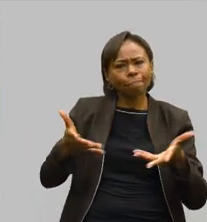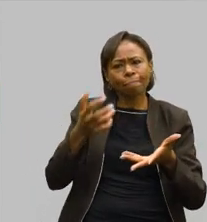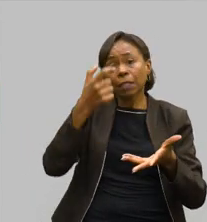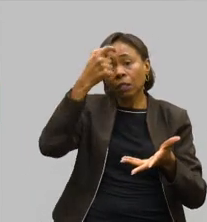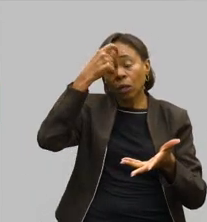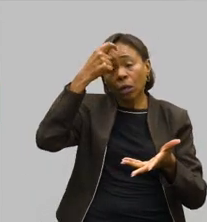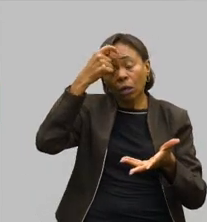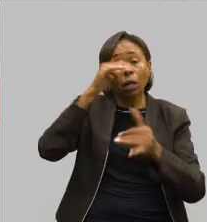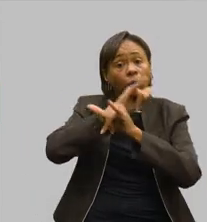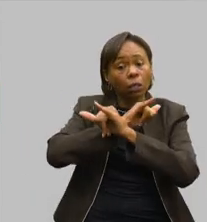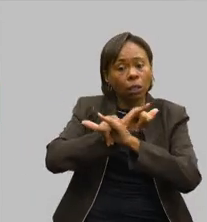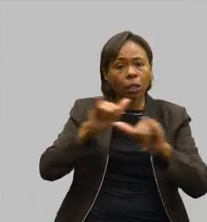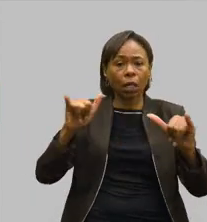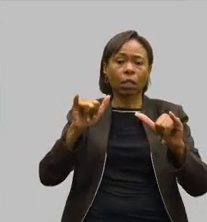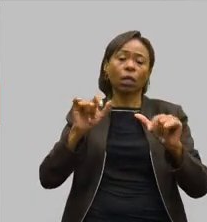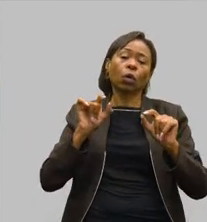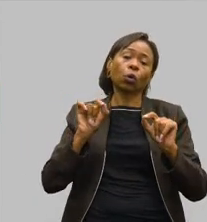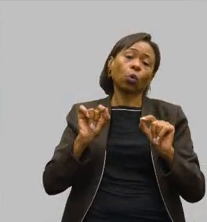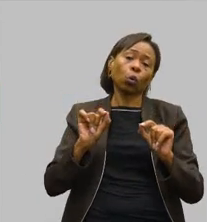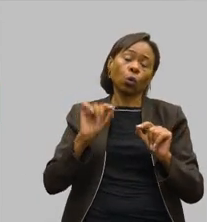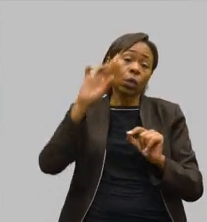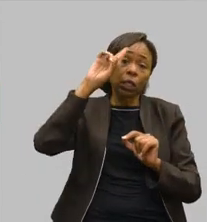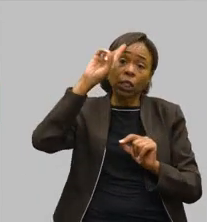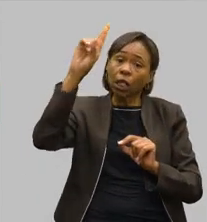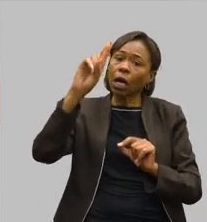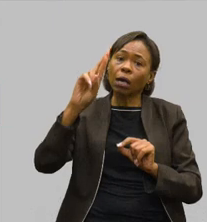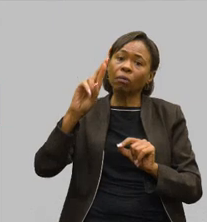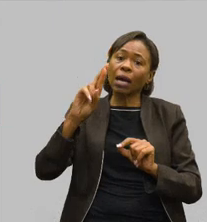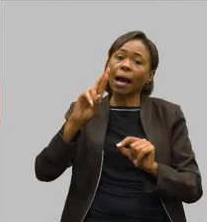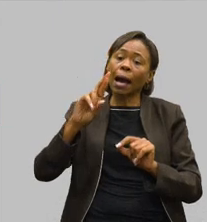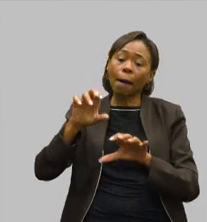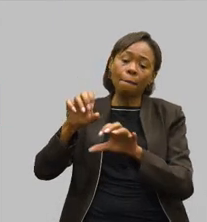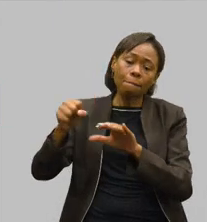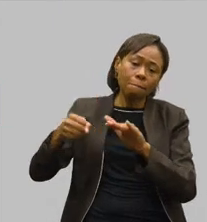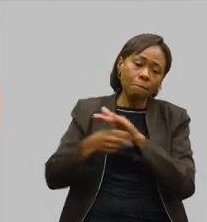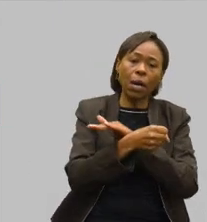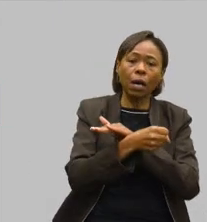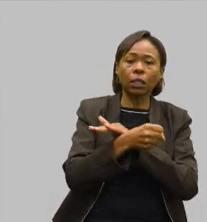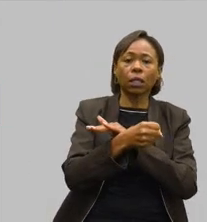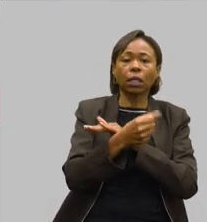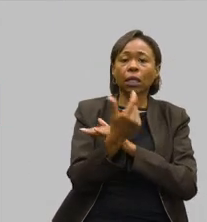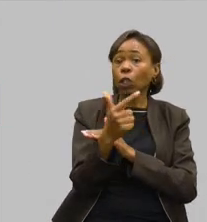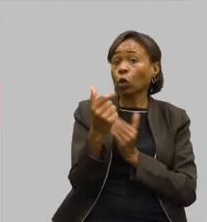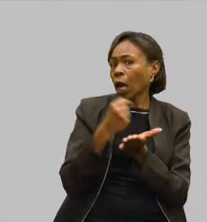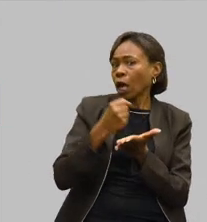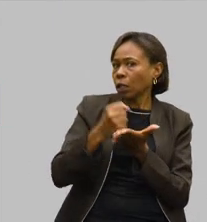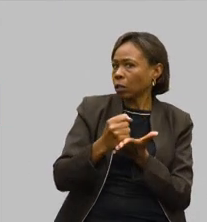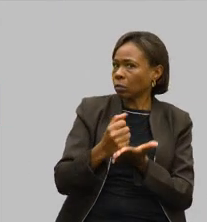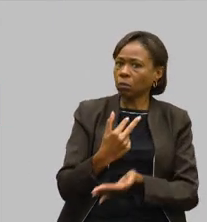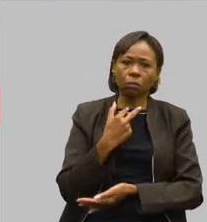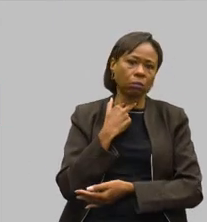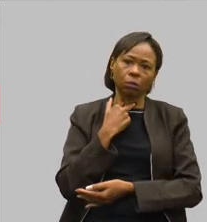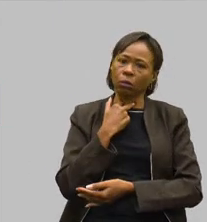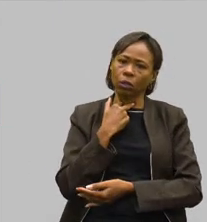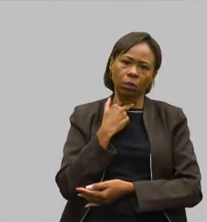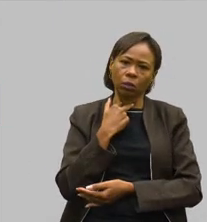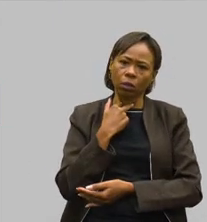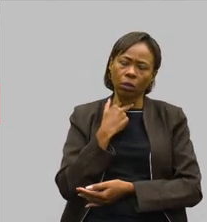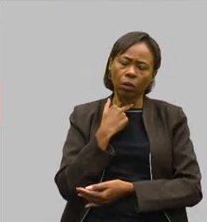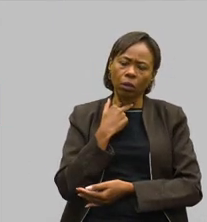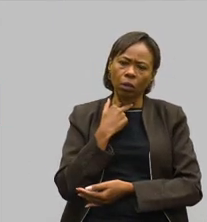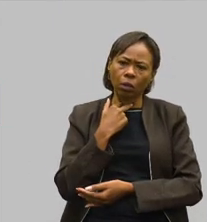para que o produtor não pegue ninguém sem registro. Qual o problema? Não é o trabalhador